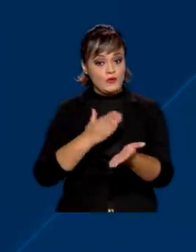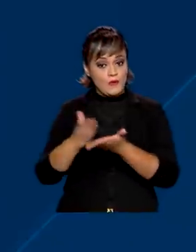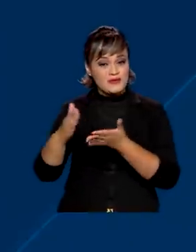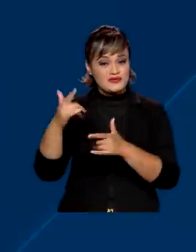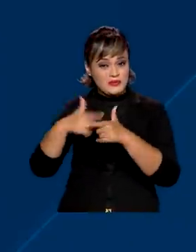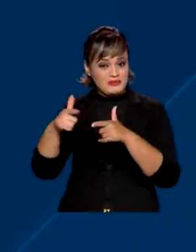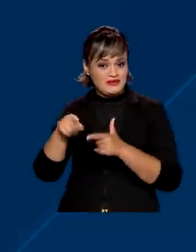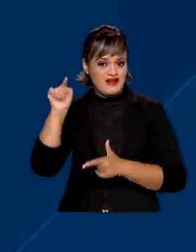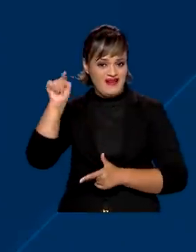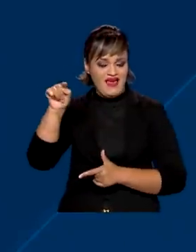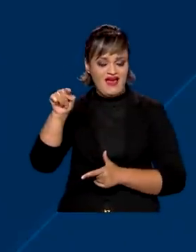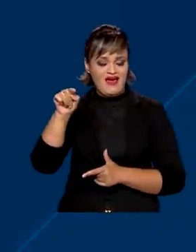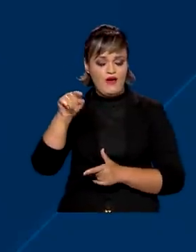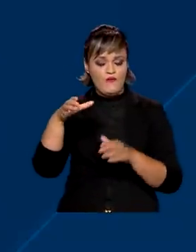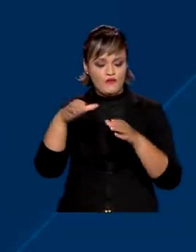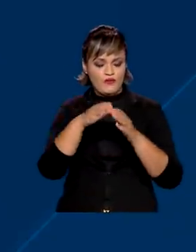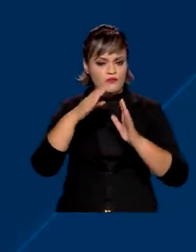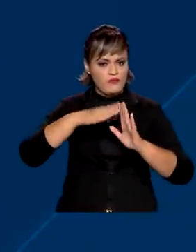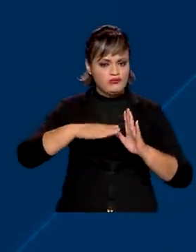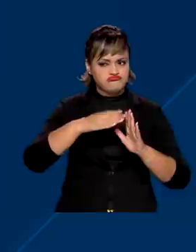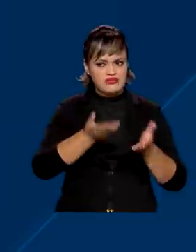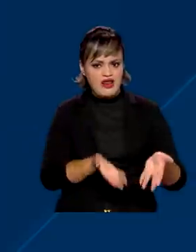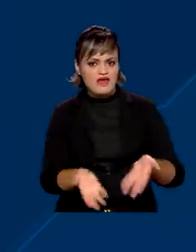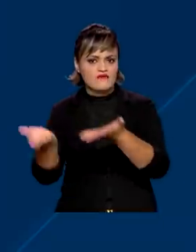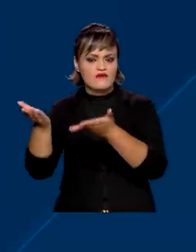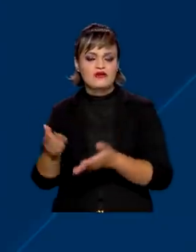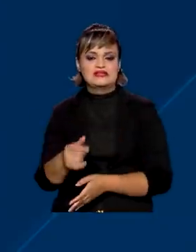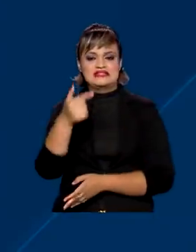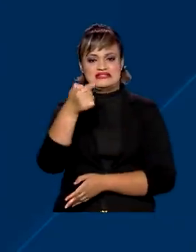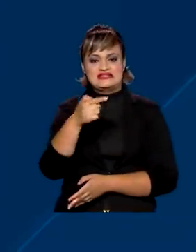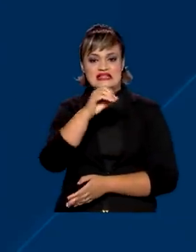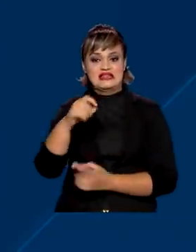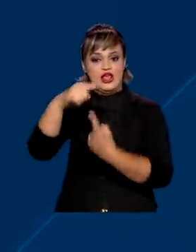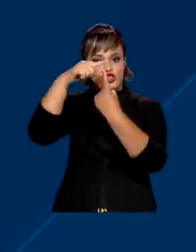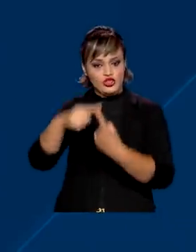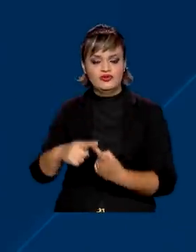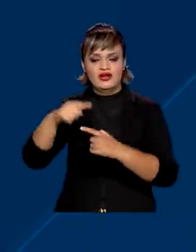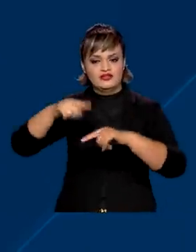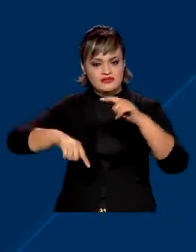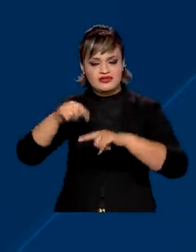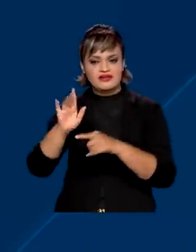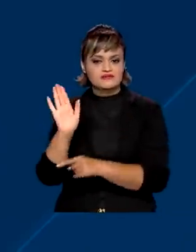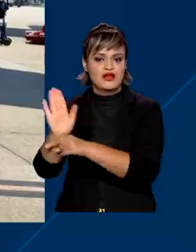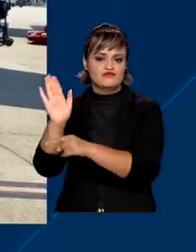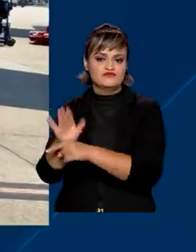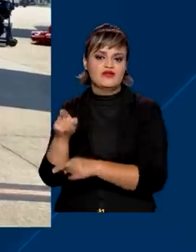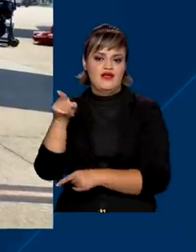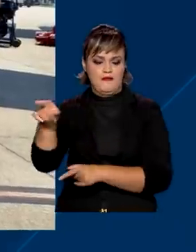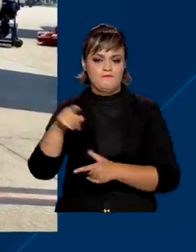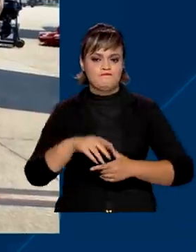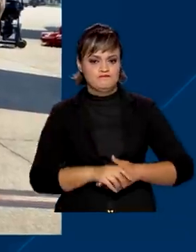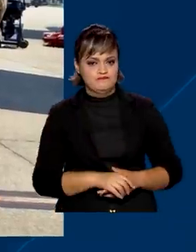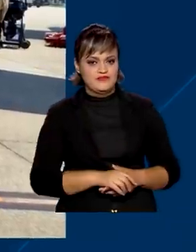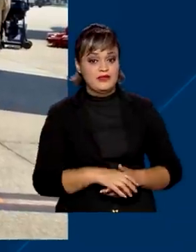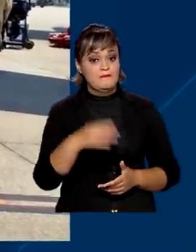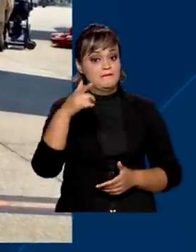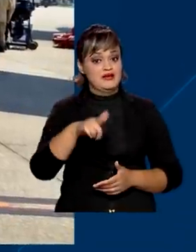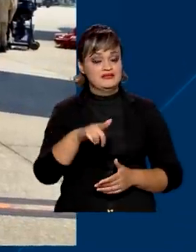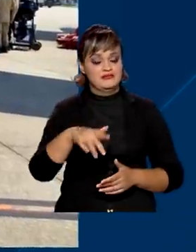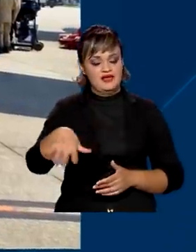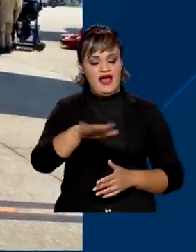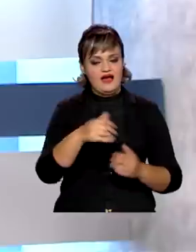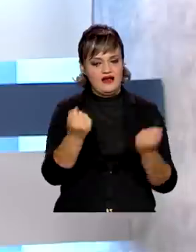calamidade, a aeronáutica já transportou mais de 70 toneladas de materiais nas aeronaves e também por meio